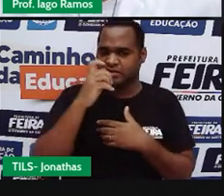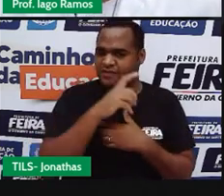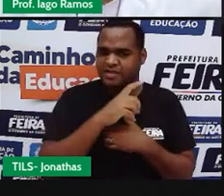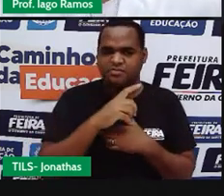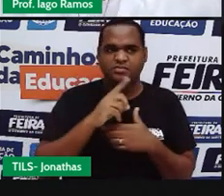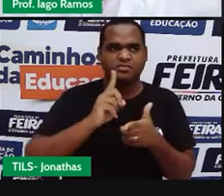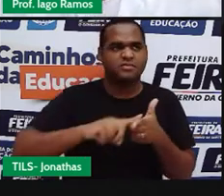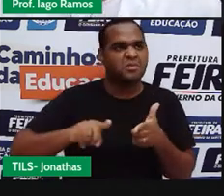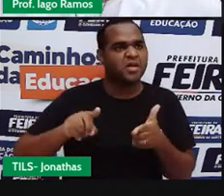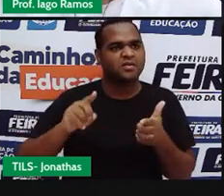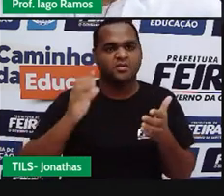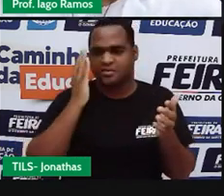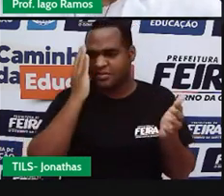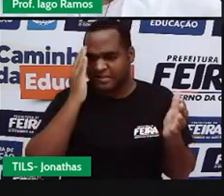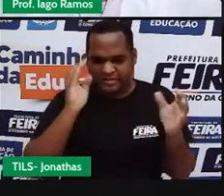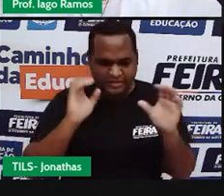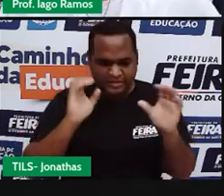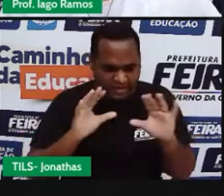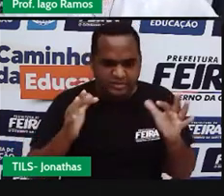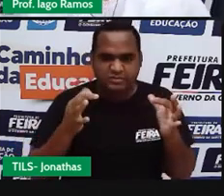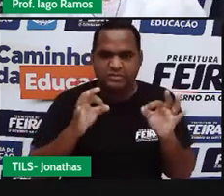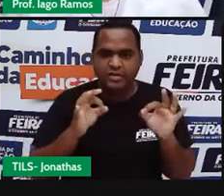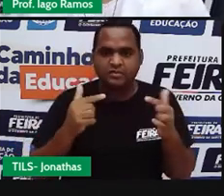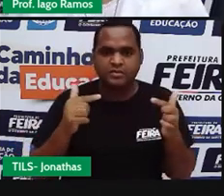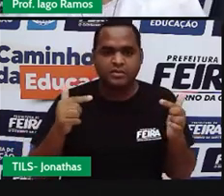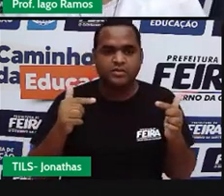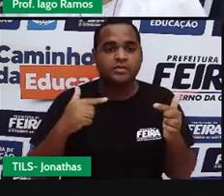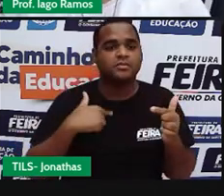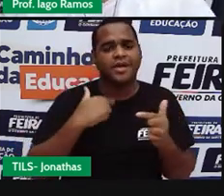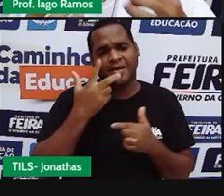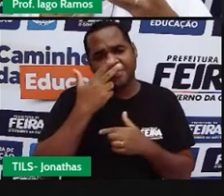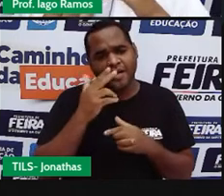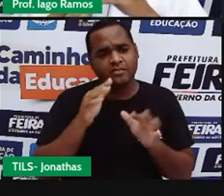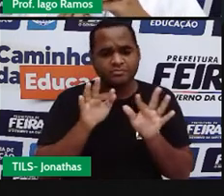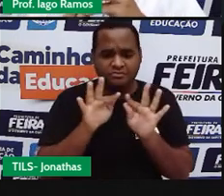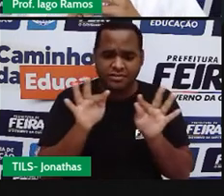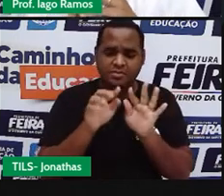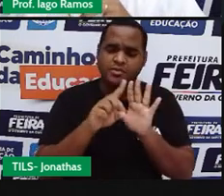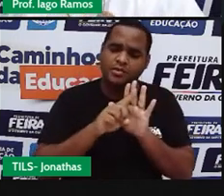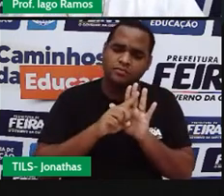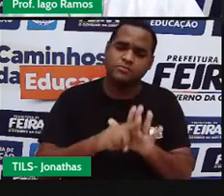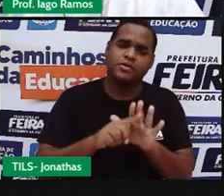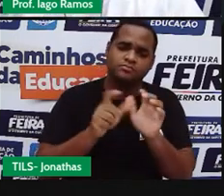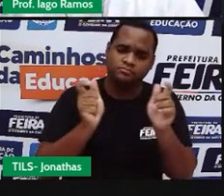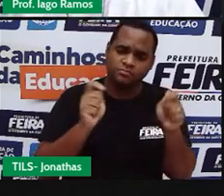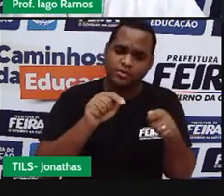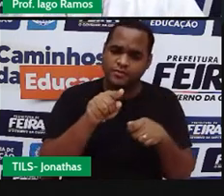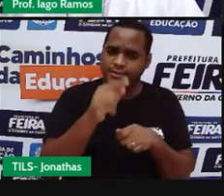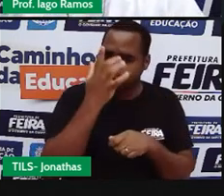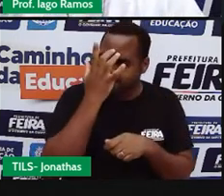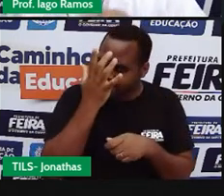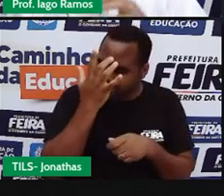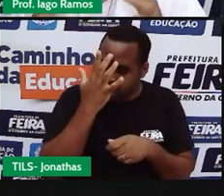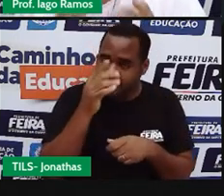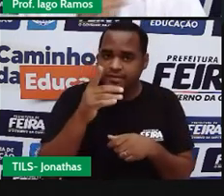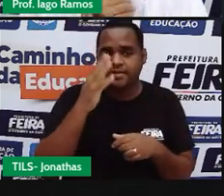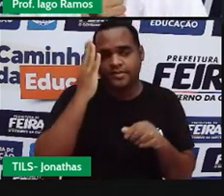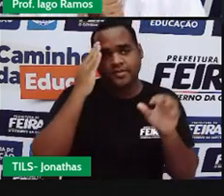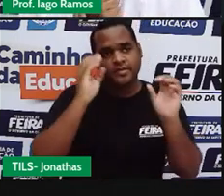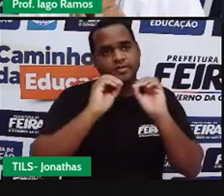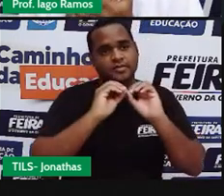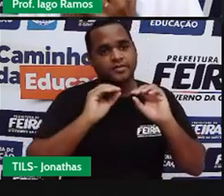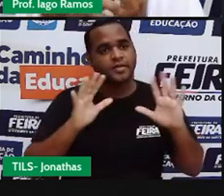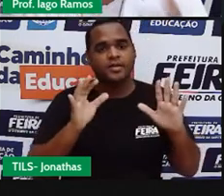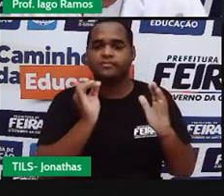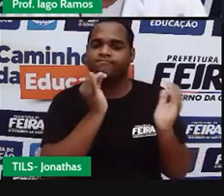outro mundo, de outro planeta, mas é uma coisa simples e eu acho que fica mais fácil da gente entender se a